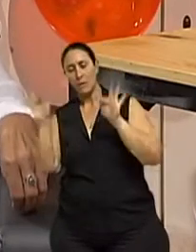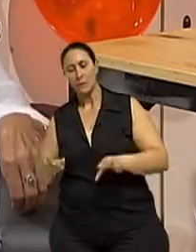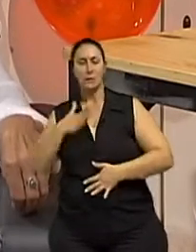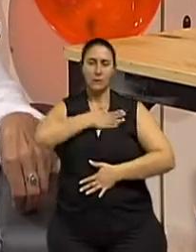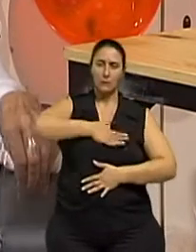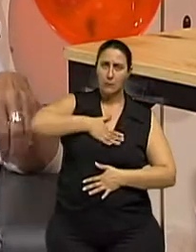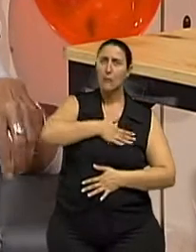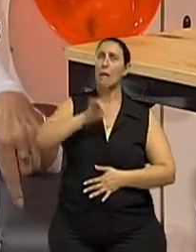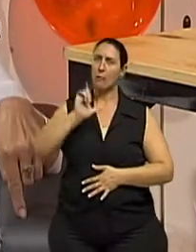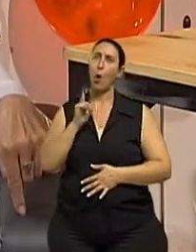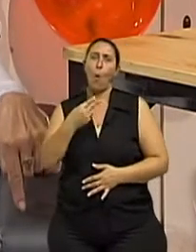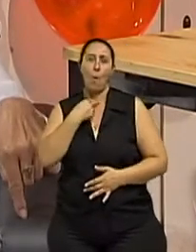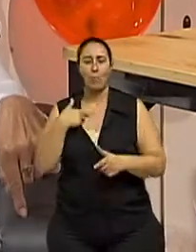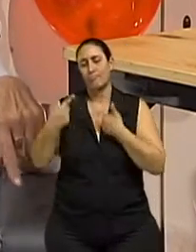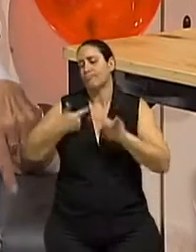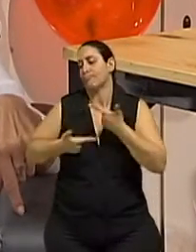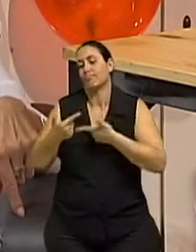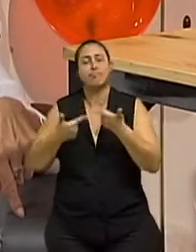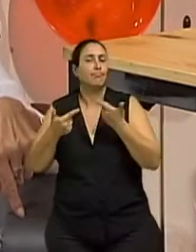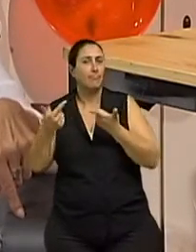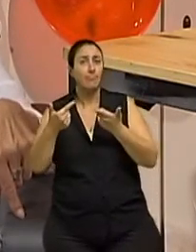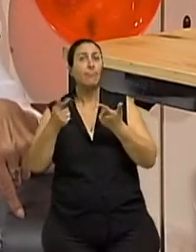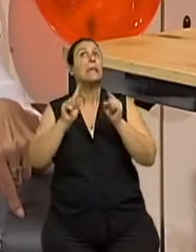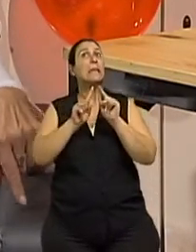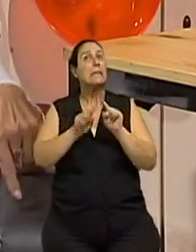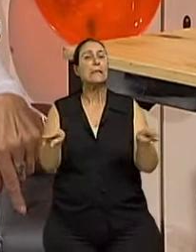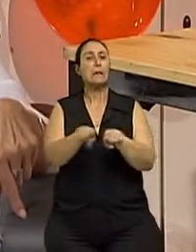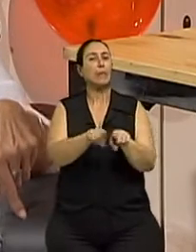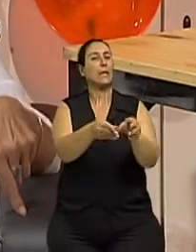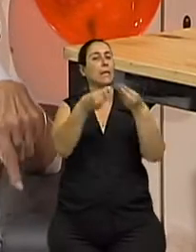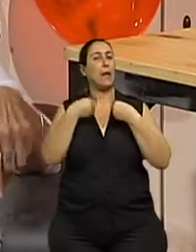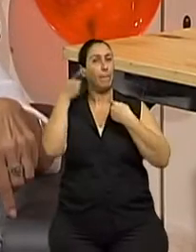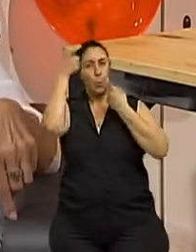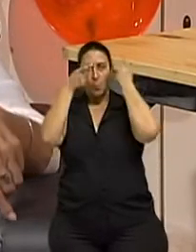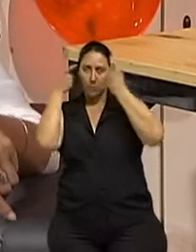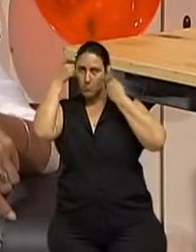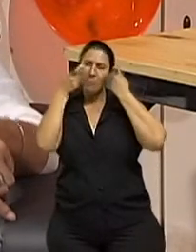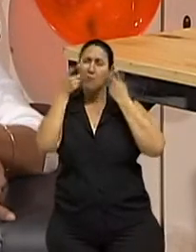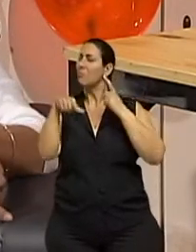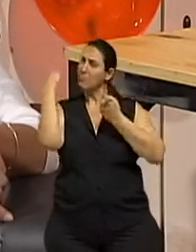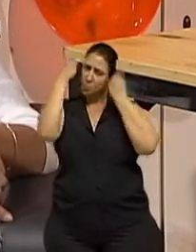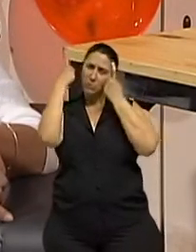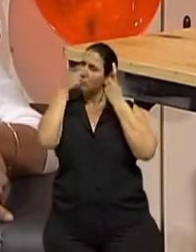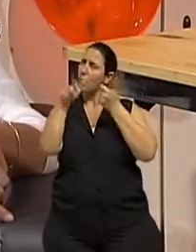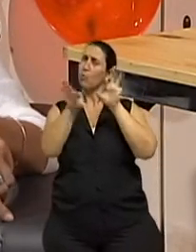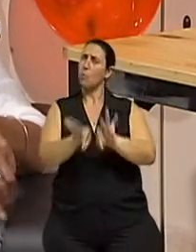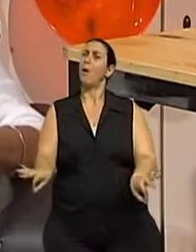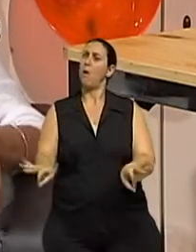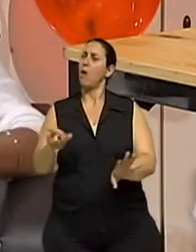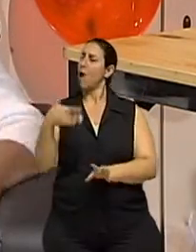ocupados e vai manter-nos também muito preocupados. E a preocupação é uma coisa muito saudável.